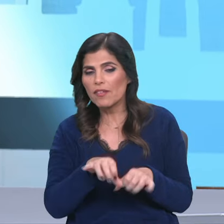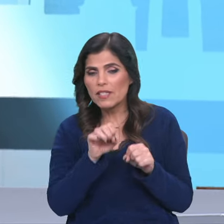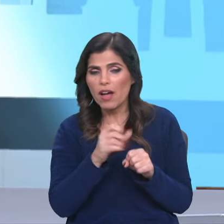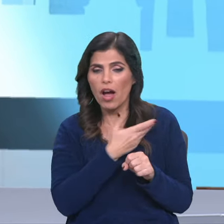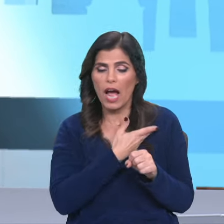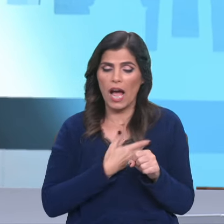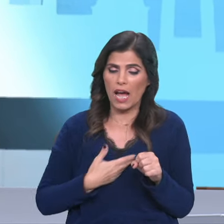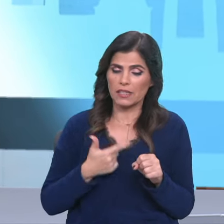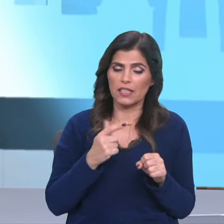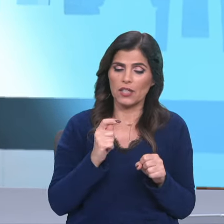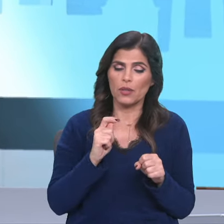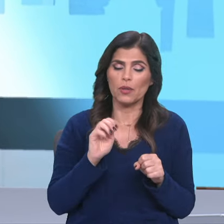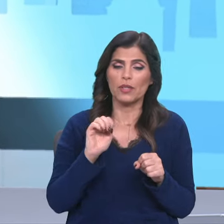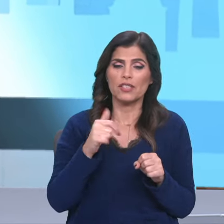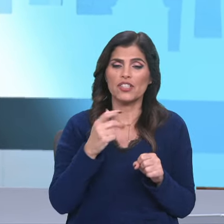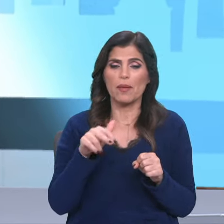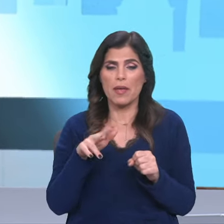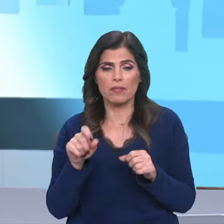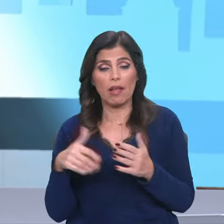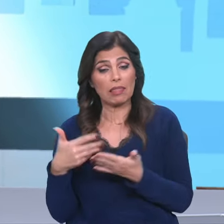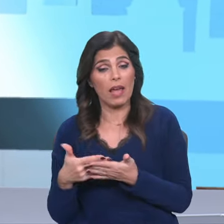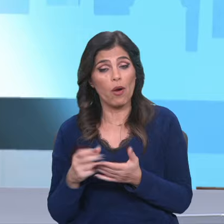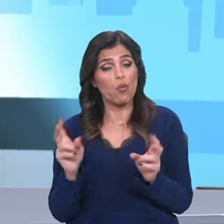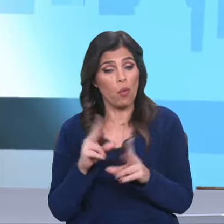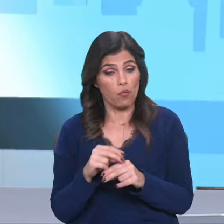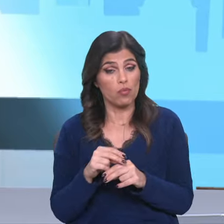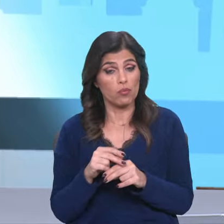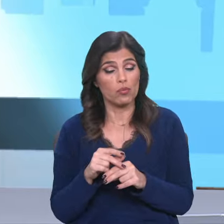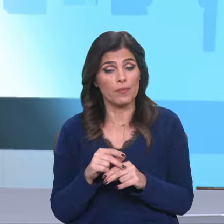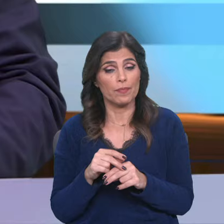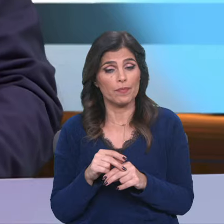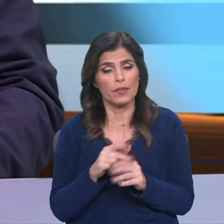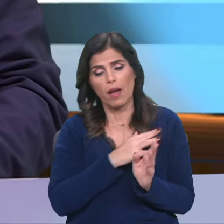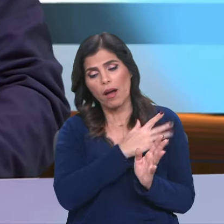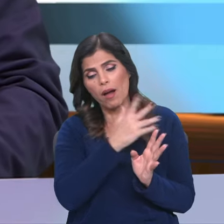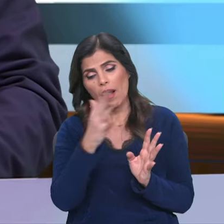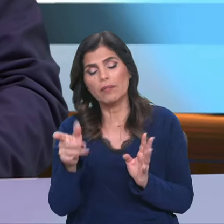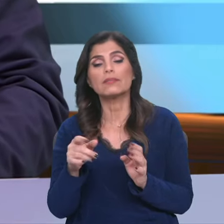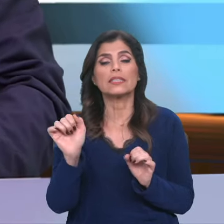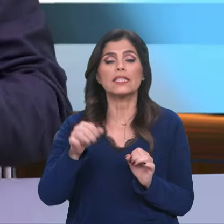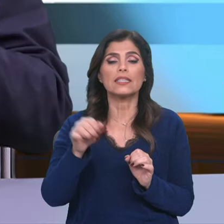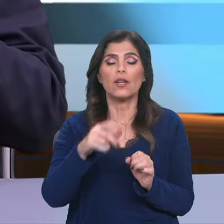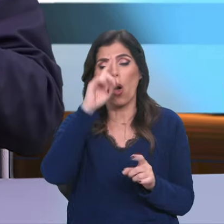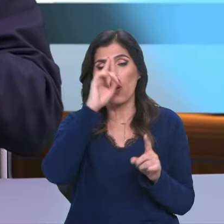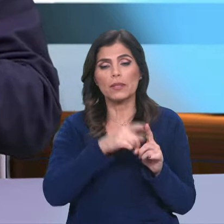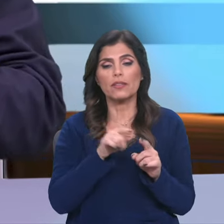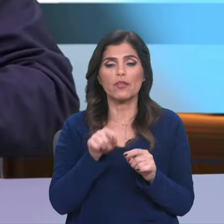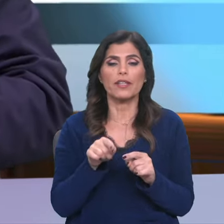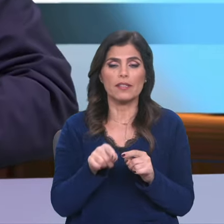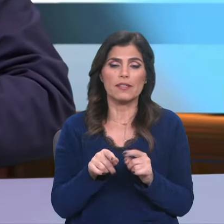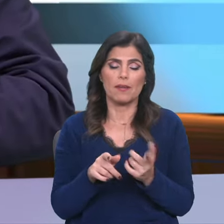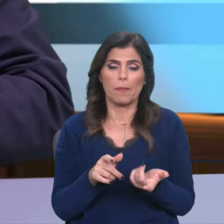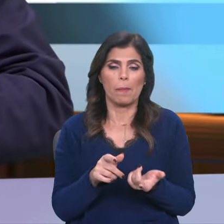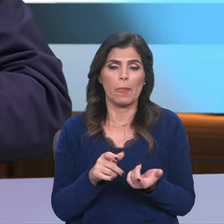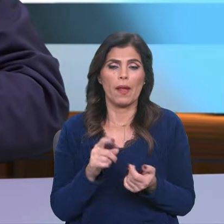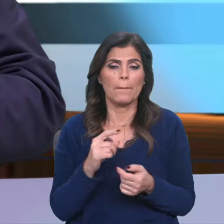ao relato do Novo Testamento. É muito abrangente nesse aspecto. Sim, exatamente, e o objetivo foi esse. Até, digamos assim,